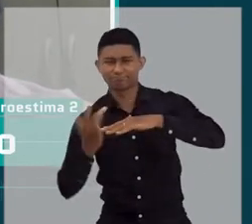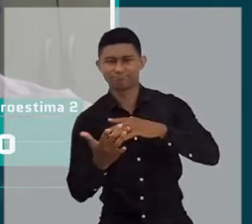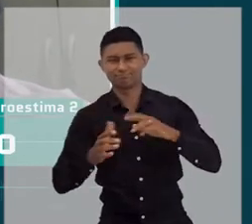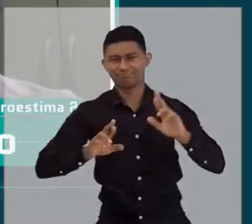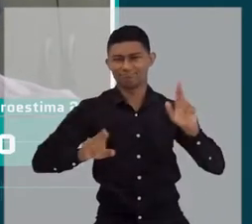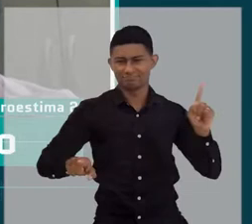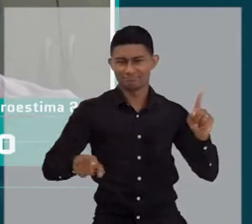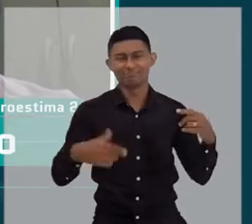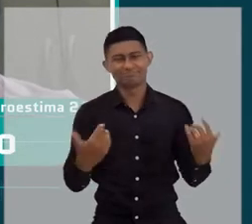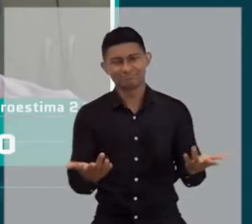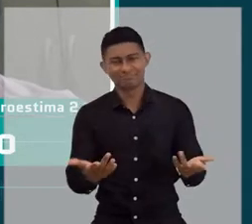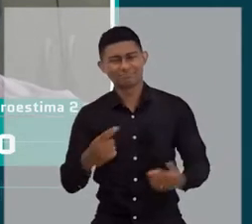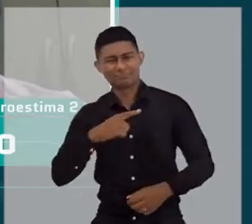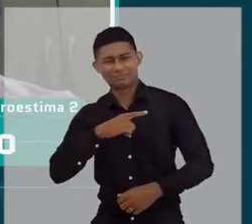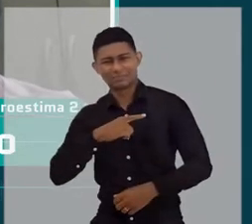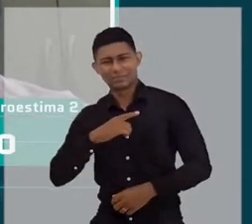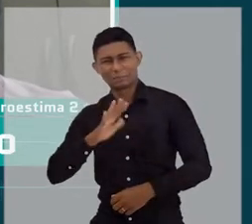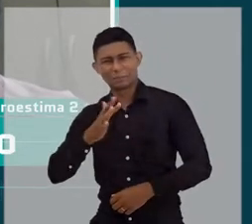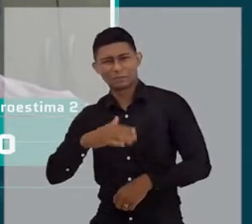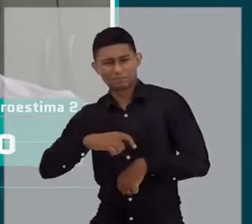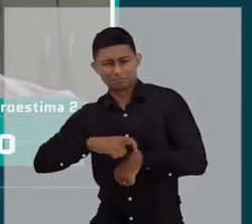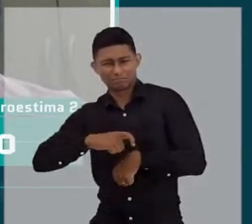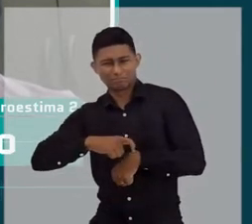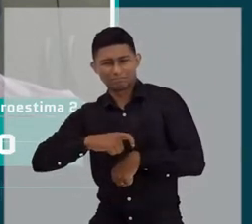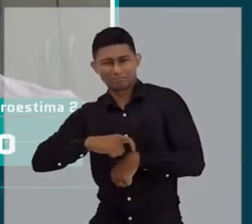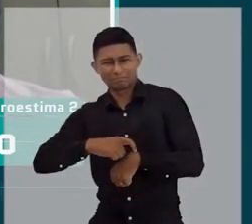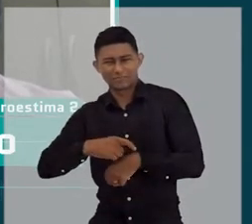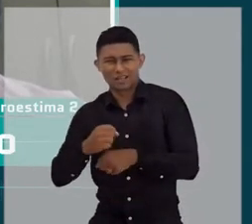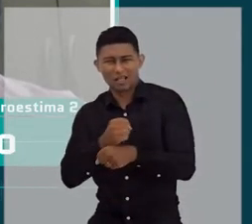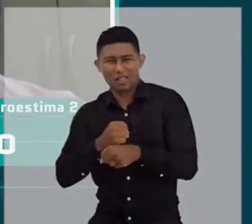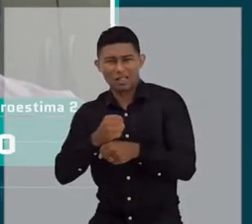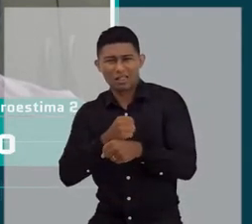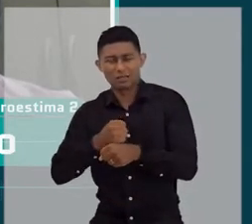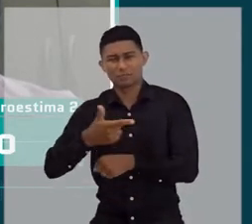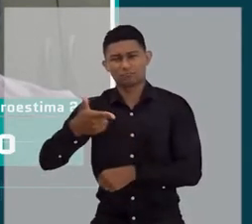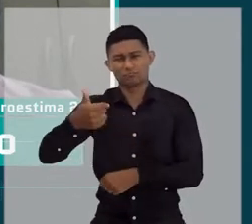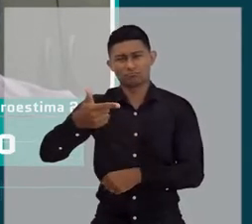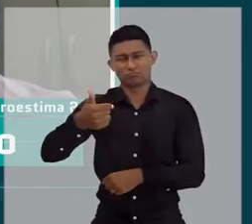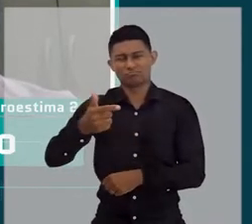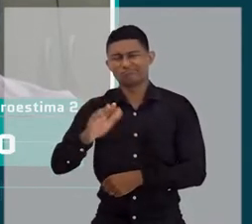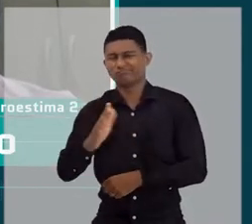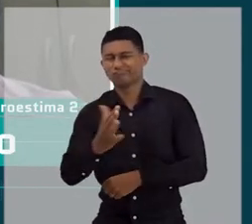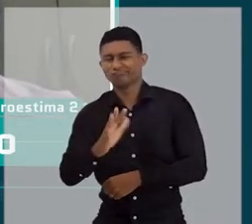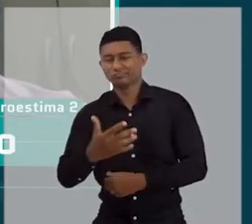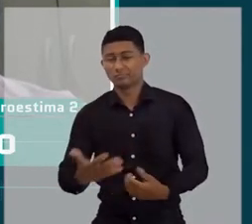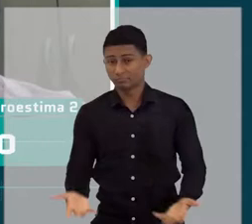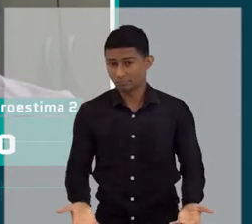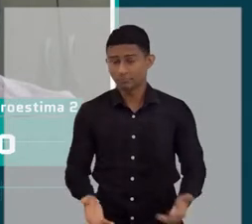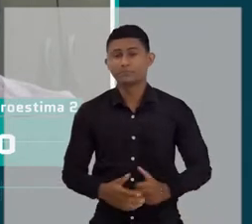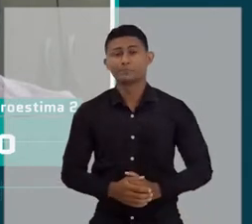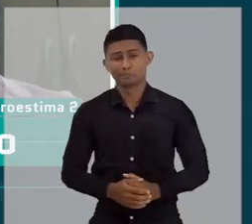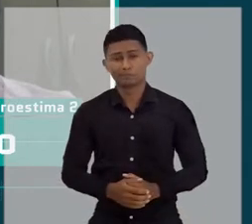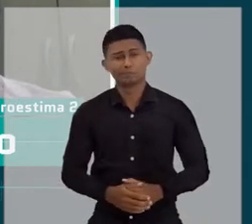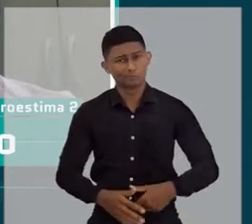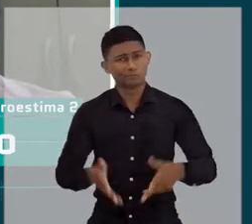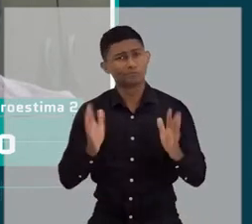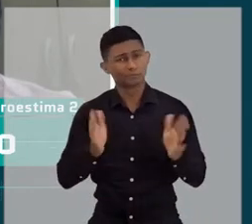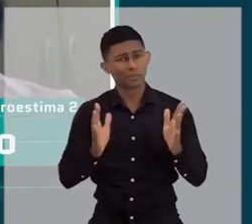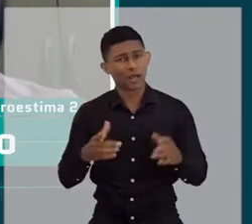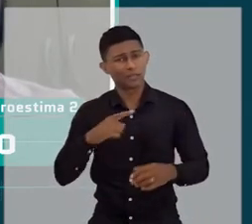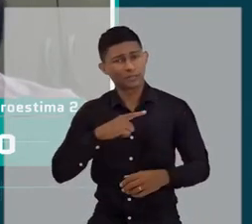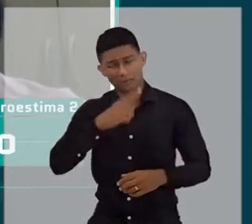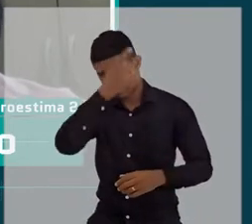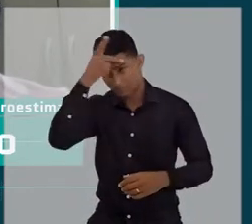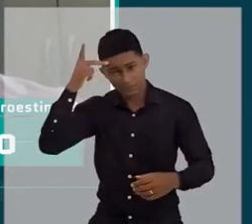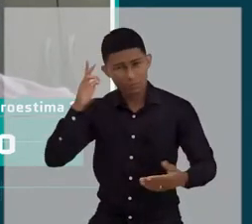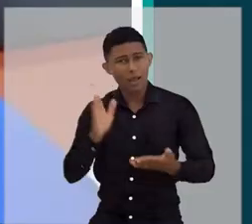Eu tô falando de um mercado que existe há pelo menos 12 anos, 11, 12 anos. Então, é um mercado que já